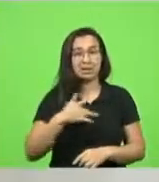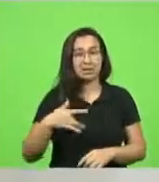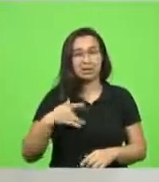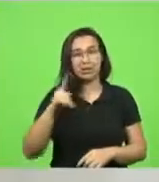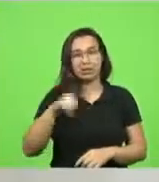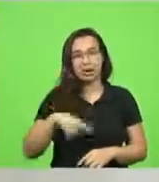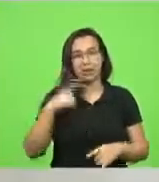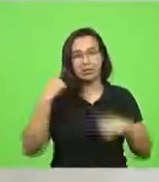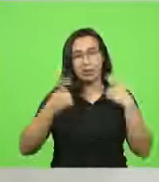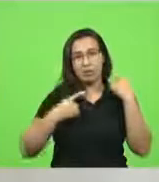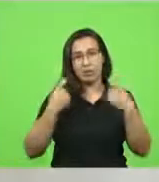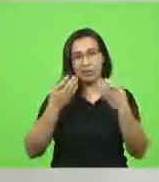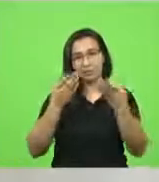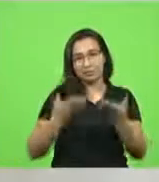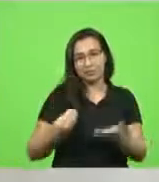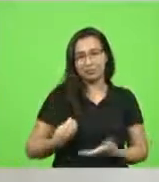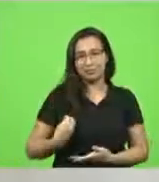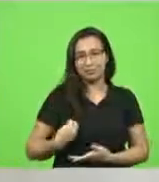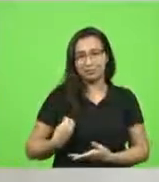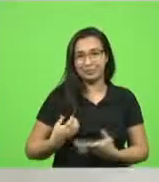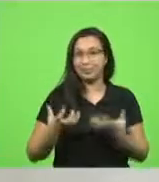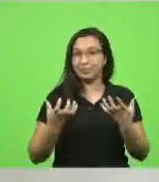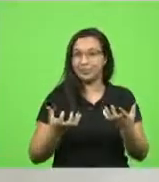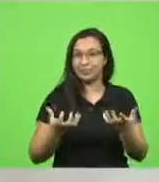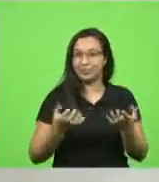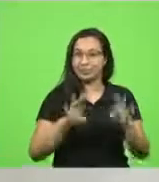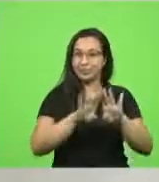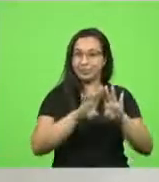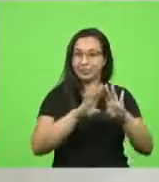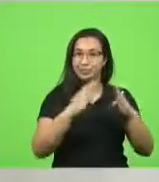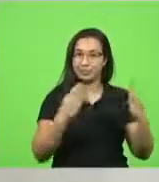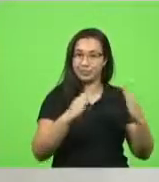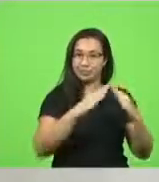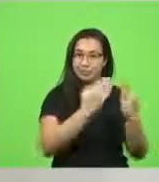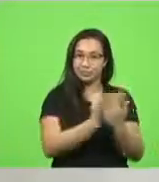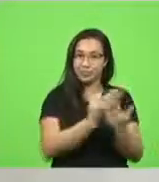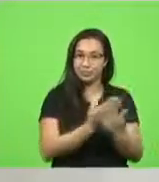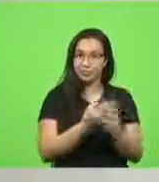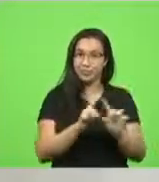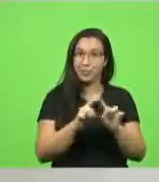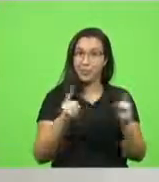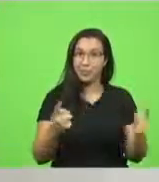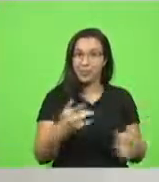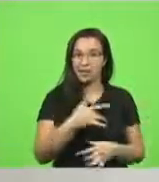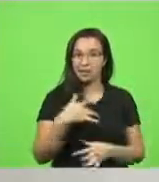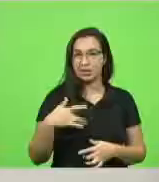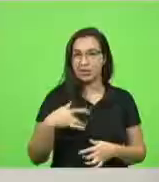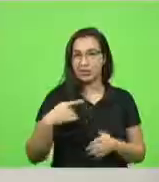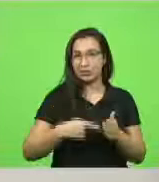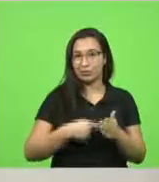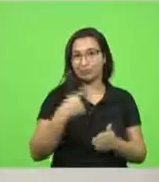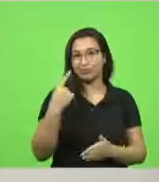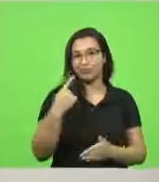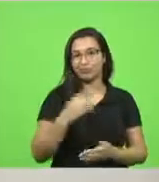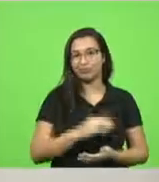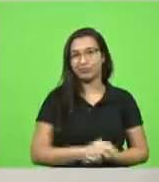a vida. Queremos, sim, escola aberta, mas queremos com saúde. Obrigada. Pela ordem, senhor presidente. Deputado Rodrigo Minuto.